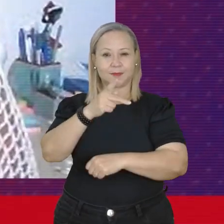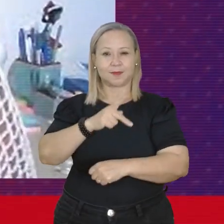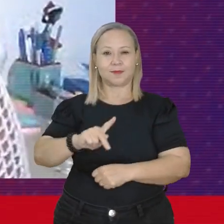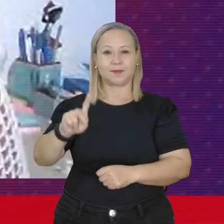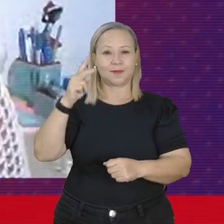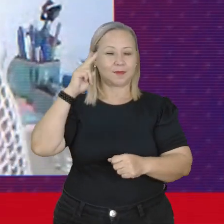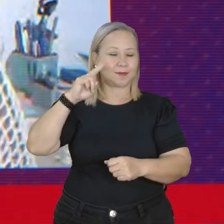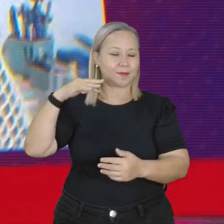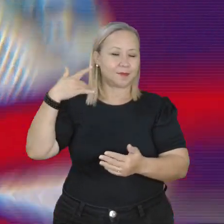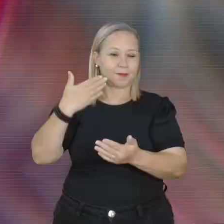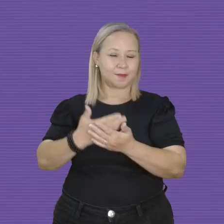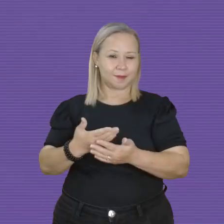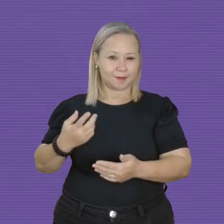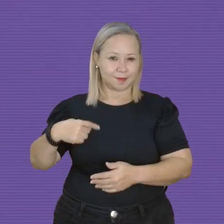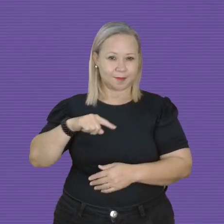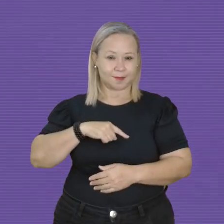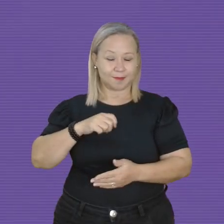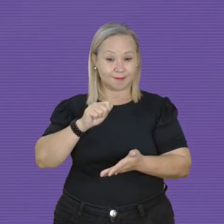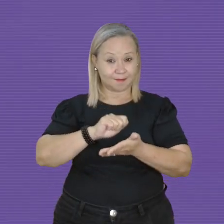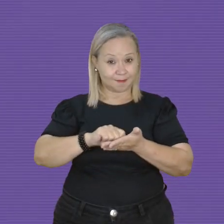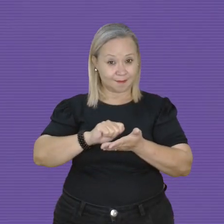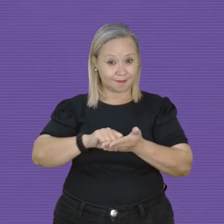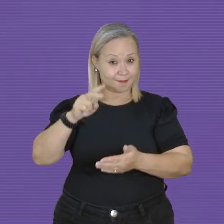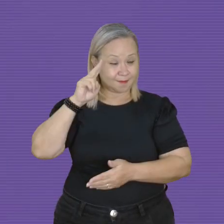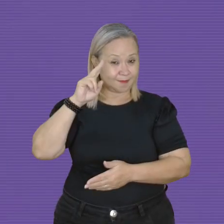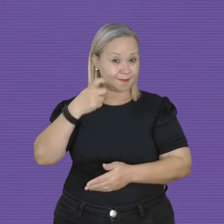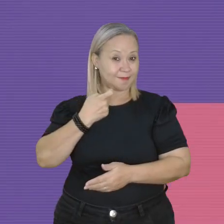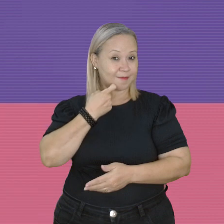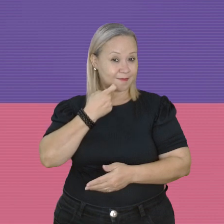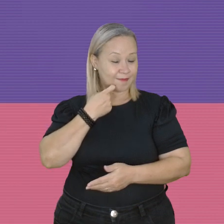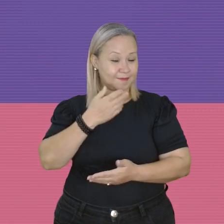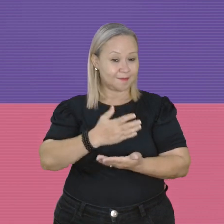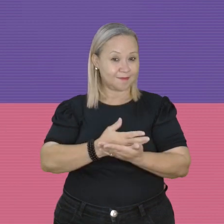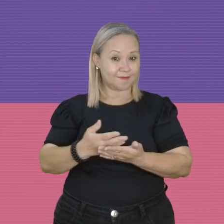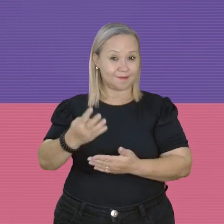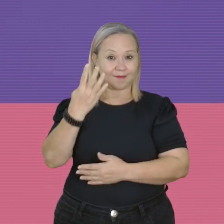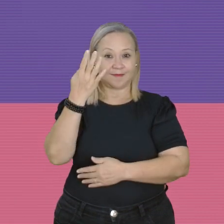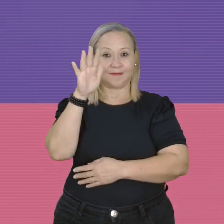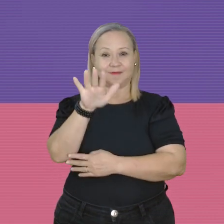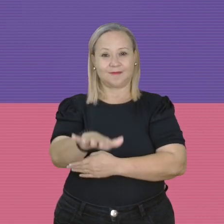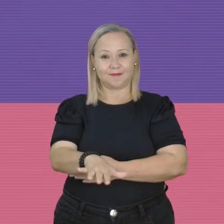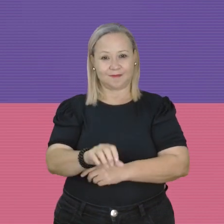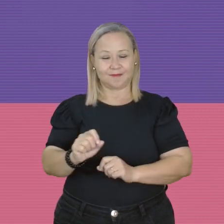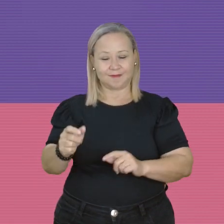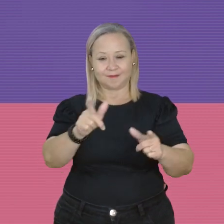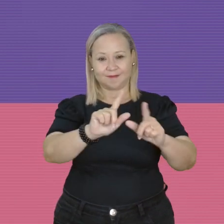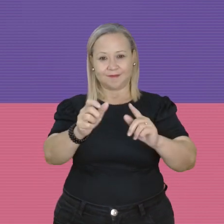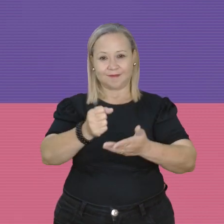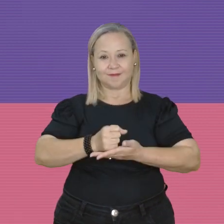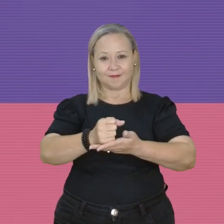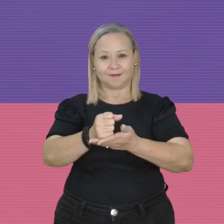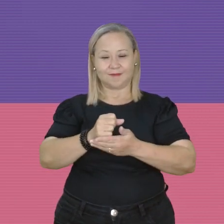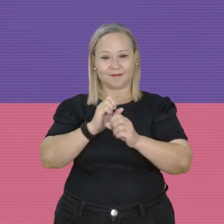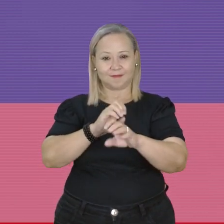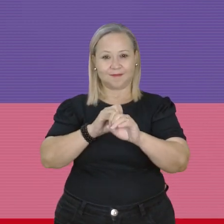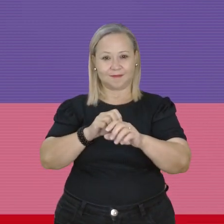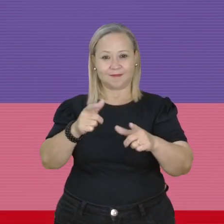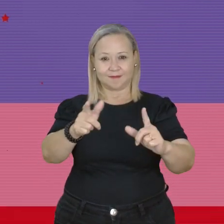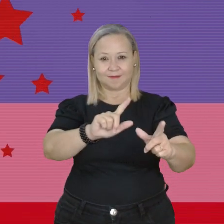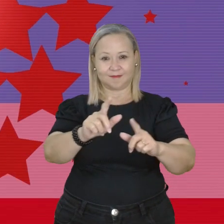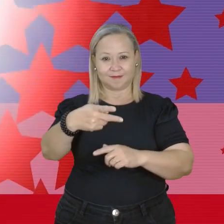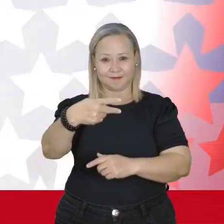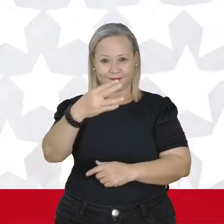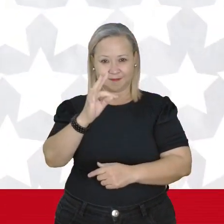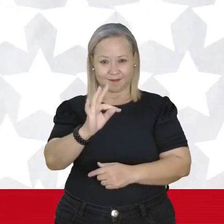trajetórias com a gente. Então anota aí, de segunda a sexta-feira, a partir das quatro da tarde, tem TV Elas por Elas Formação na TVPT.